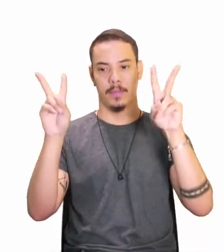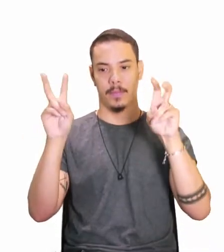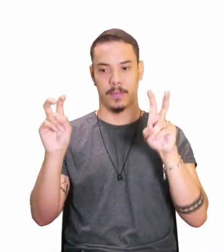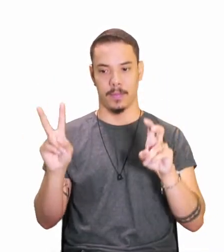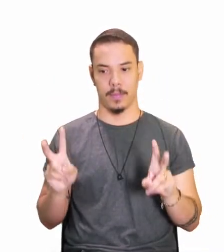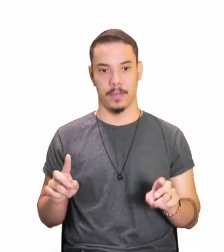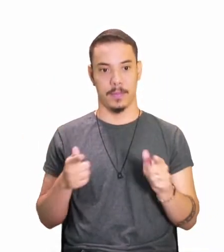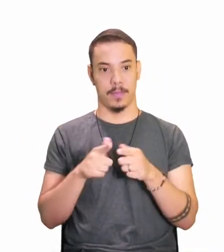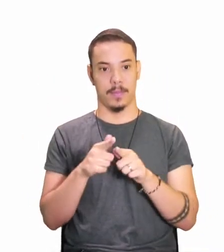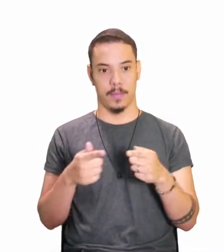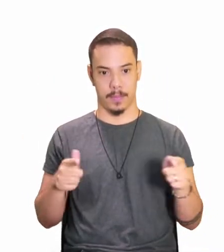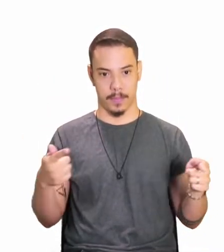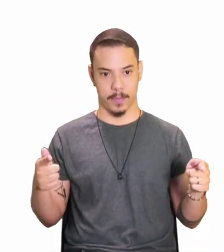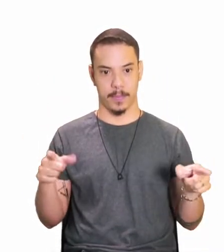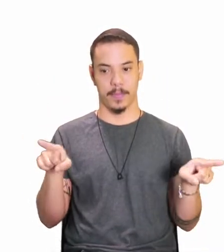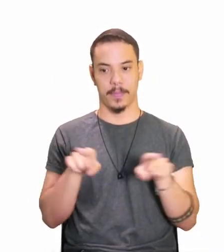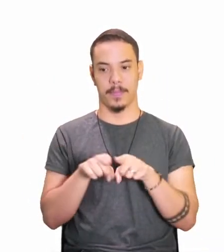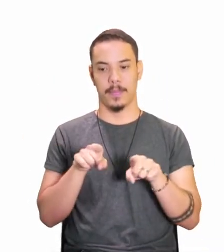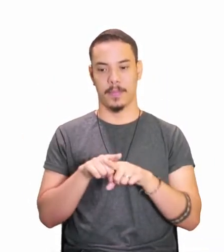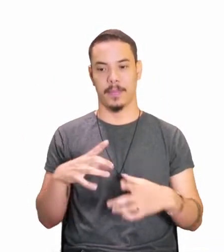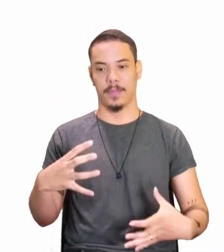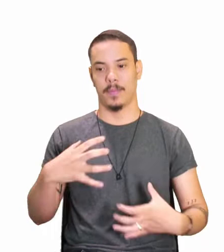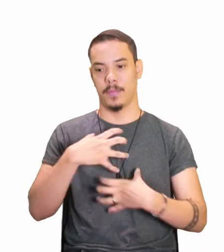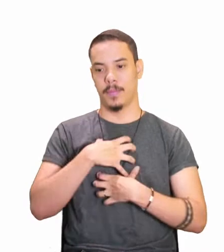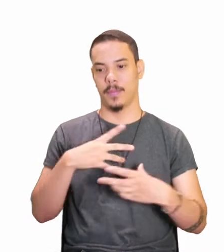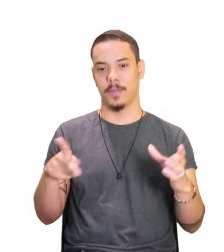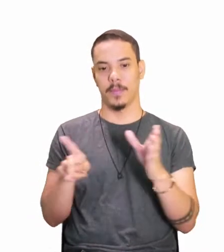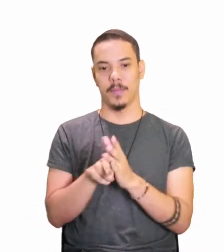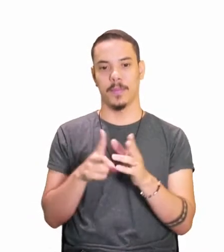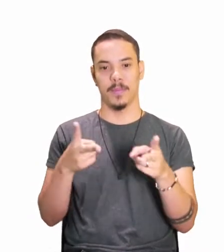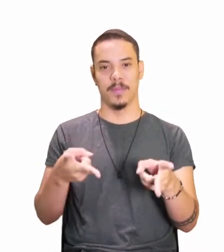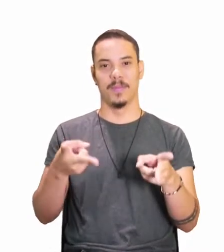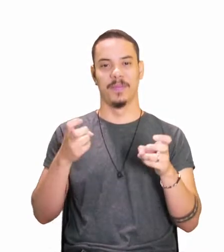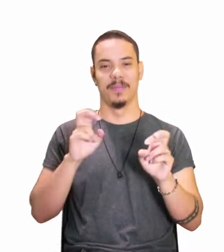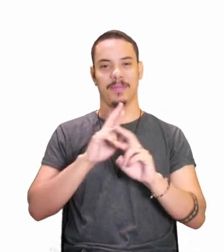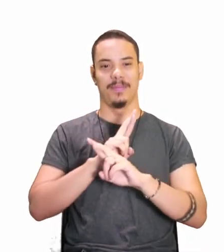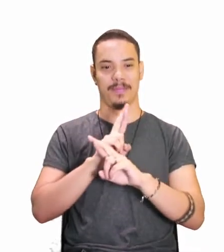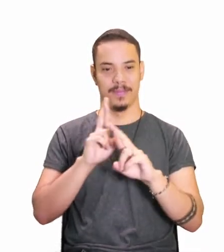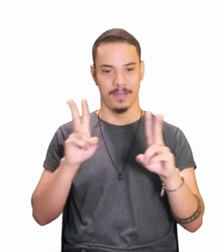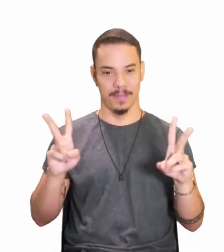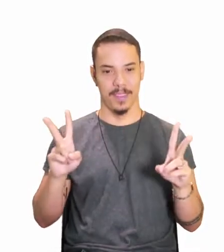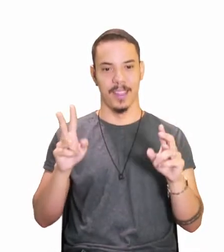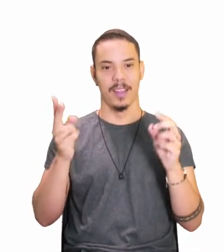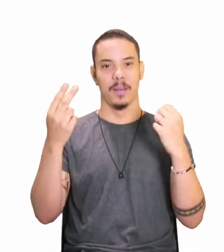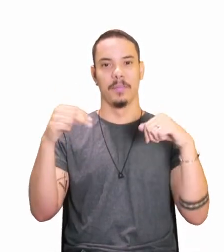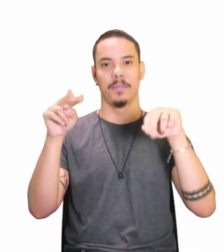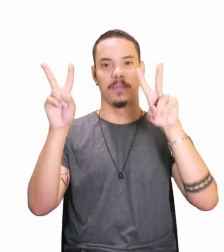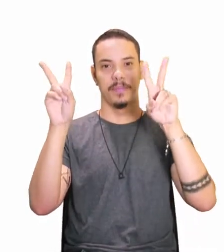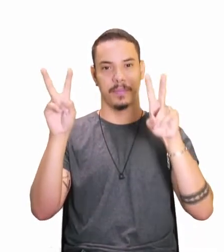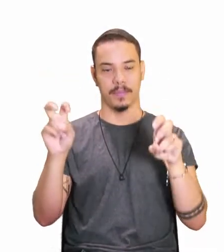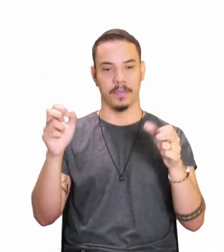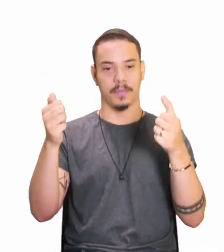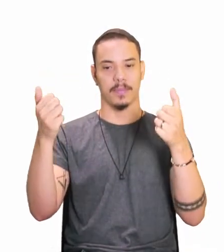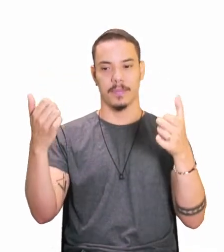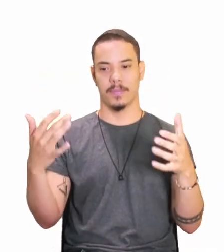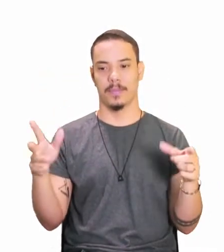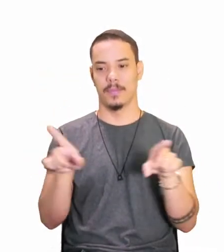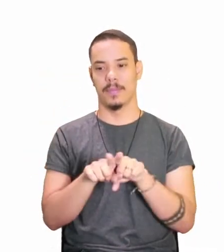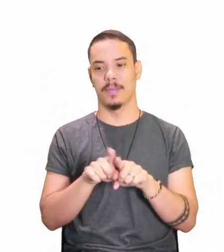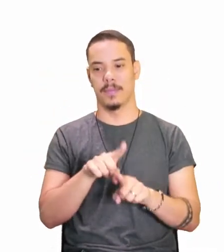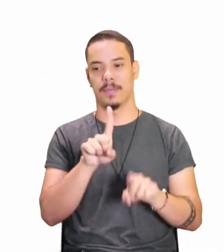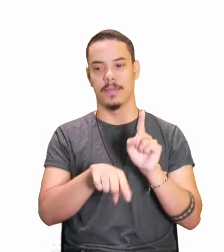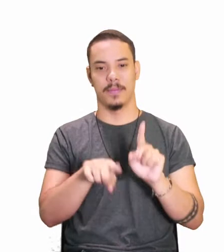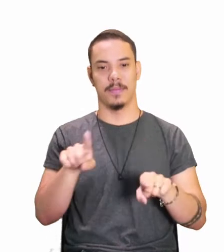gramaticais de forma a perceber as diferenças de abordagem e o fenômeno da variação